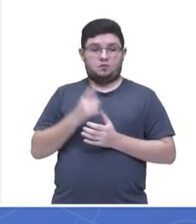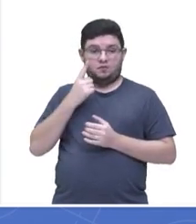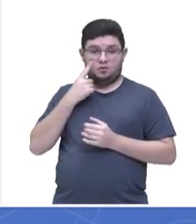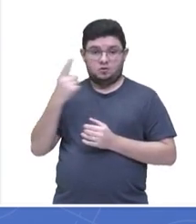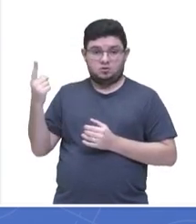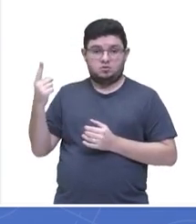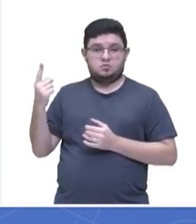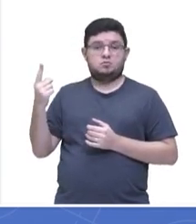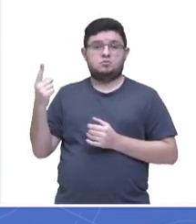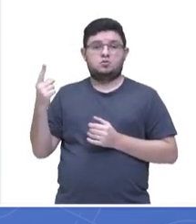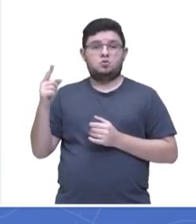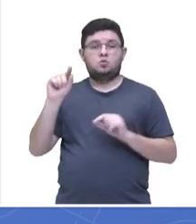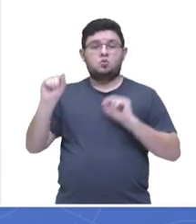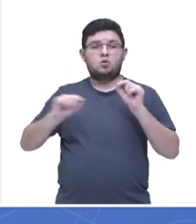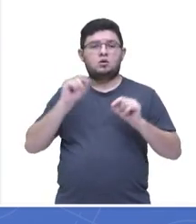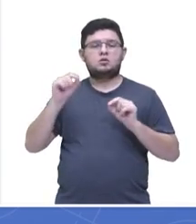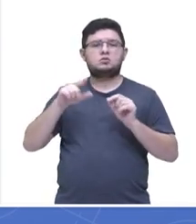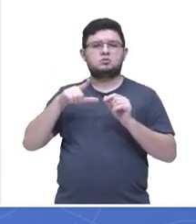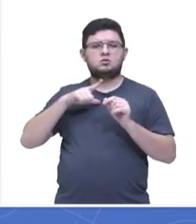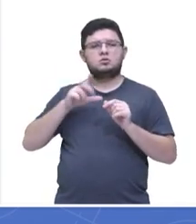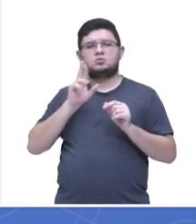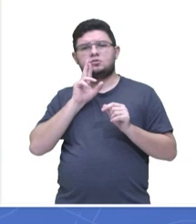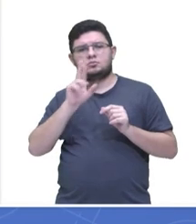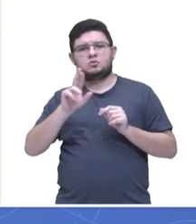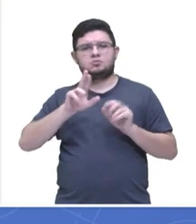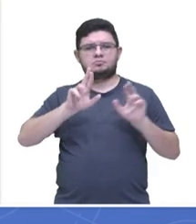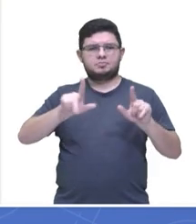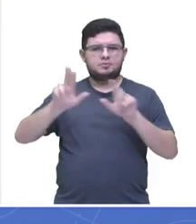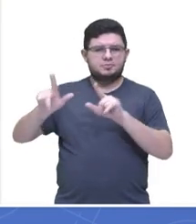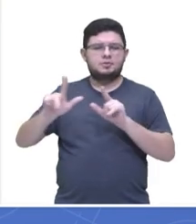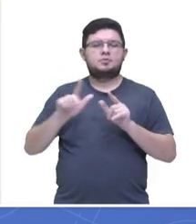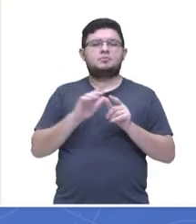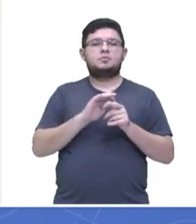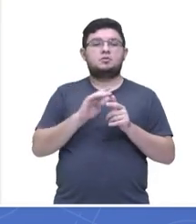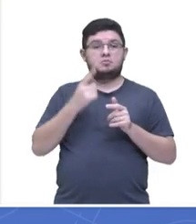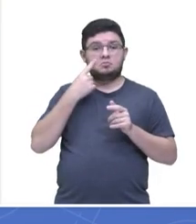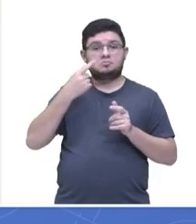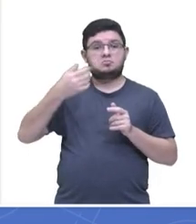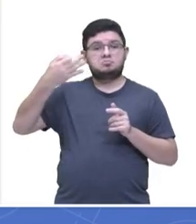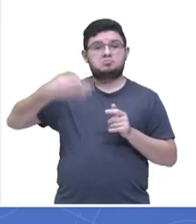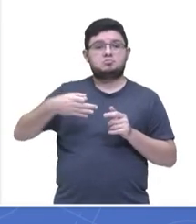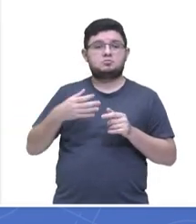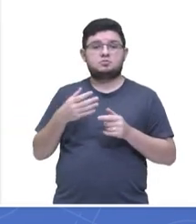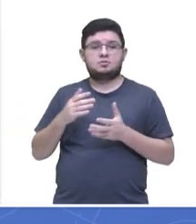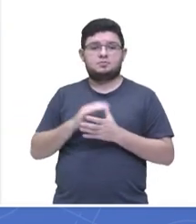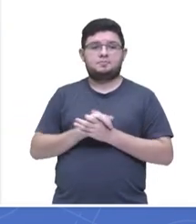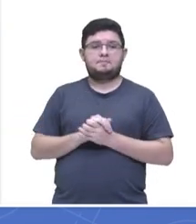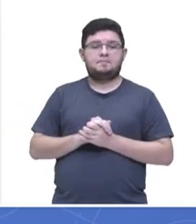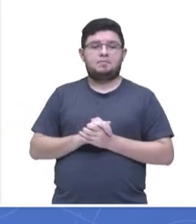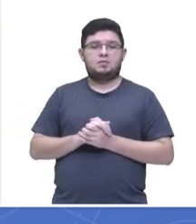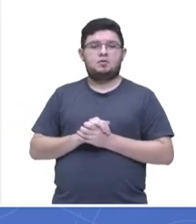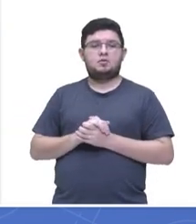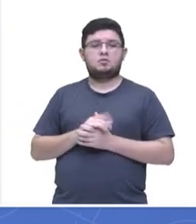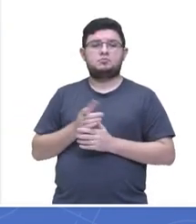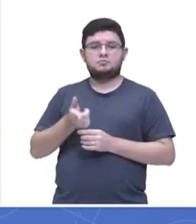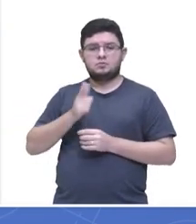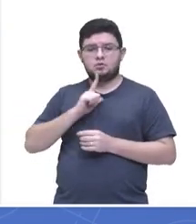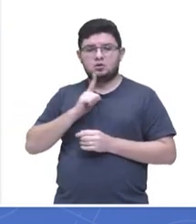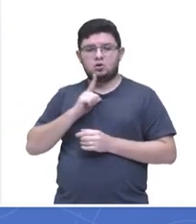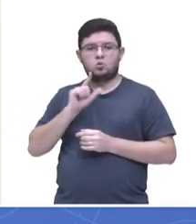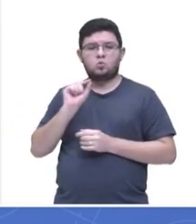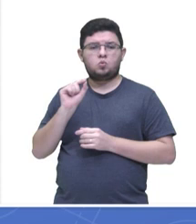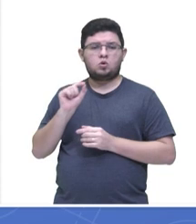tivemos duas respostas diferentes, qual será a correta? Vejamos a tela. Então eu tenho aí que